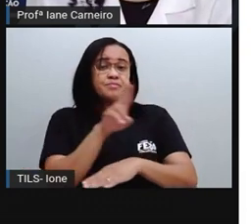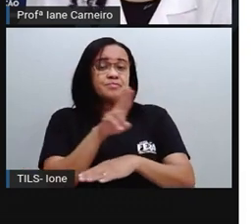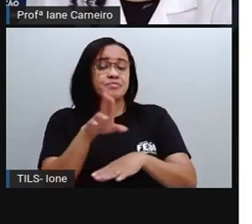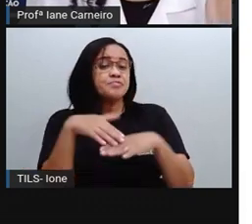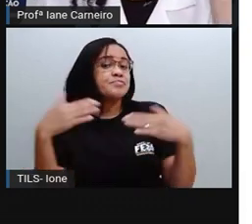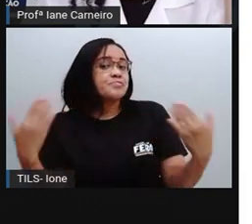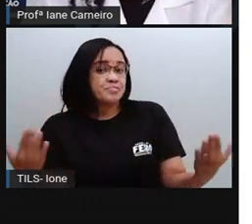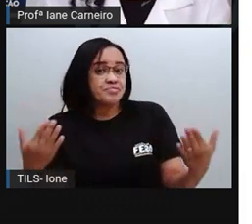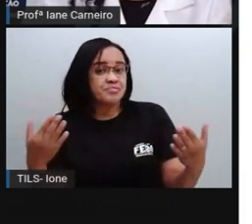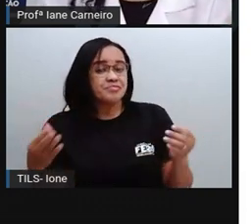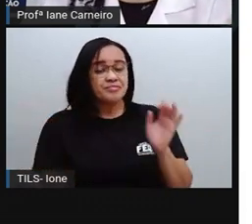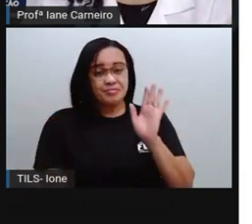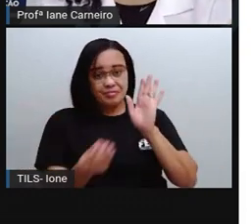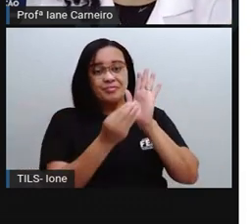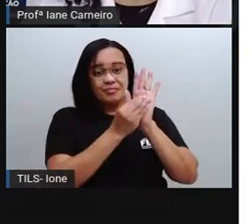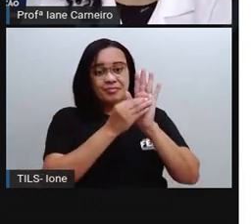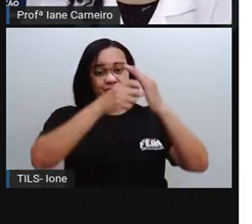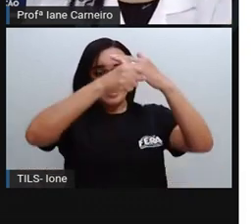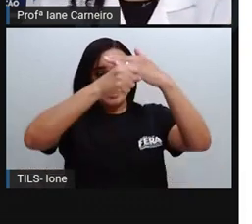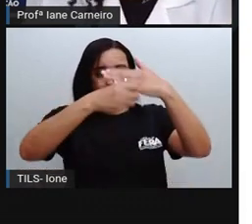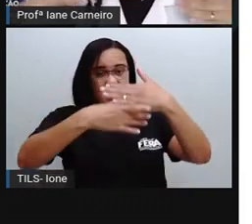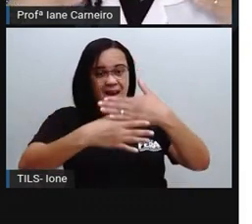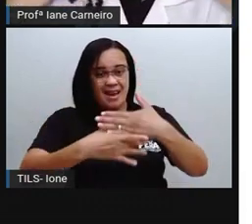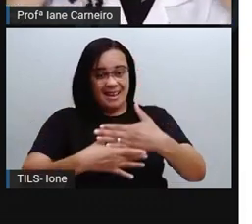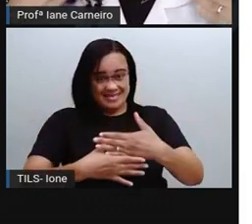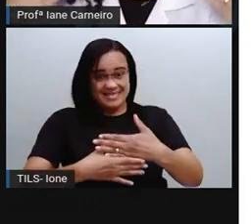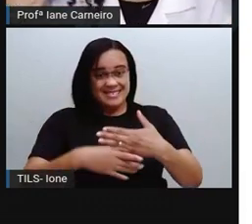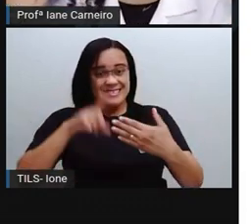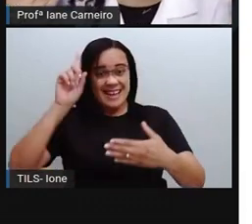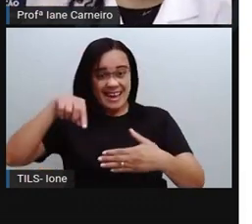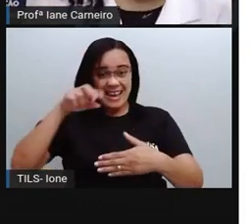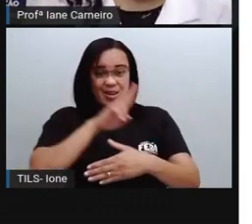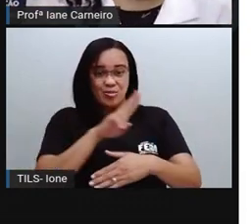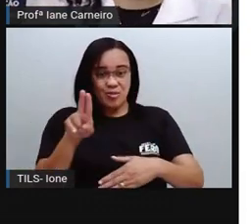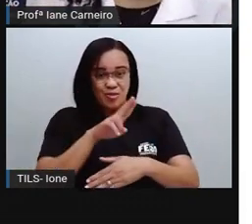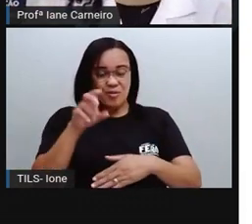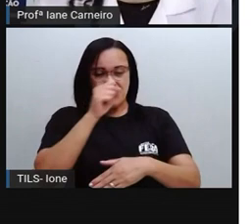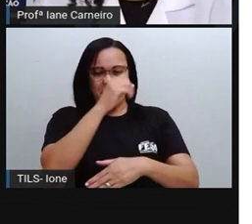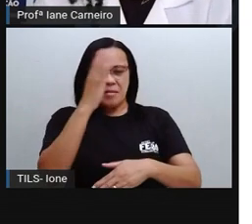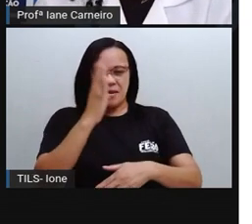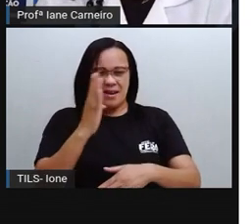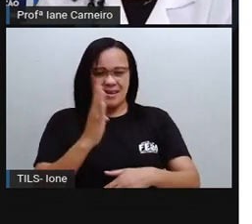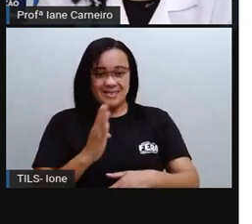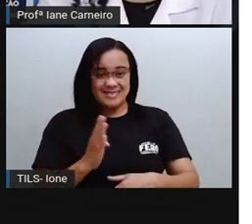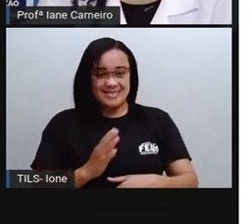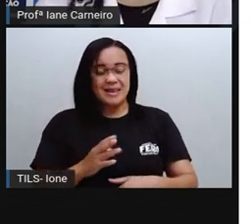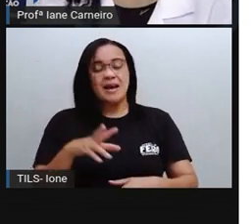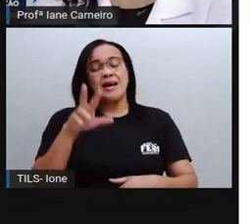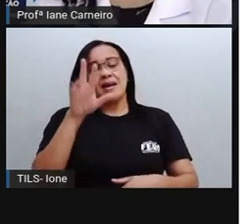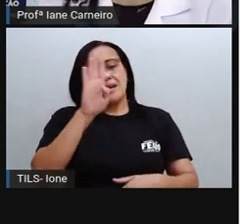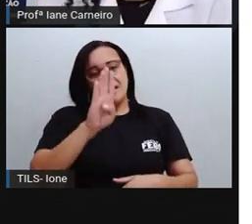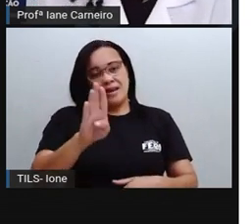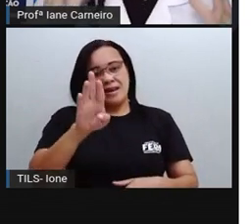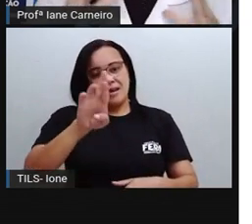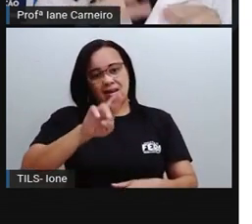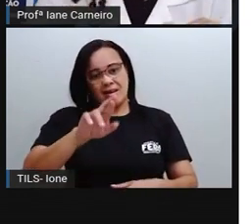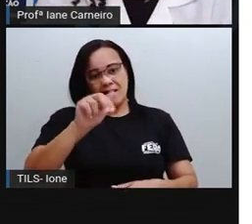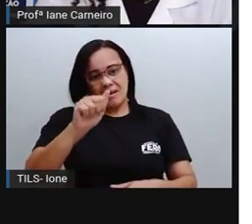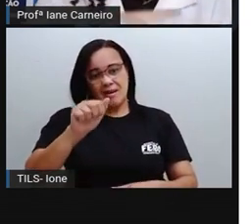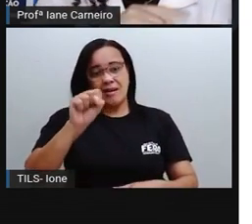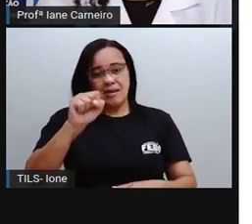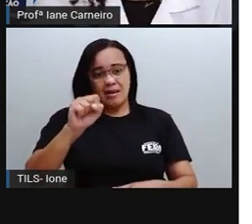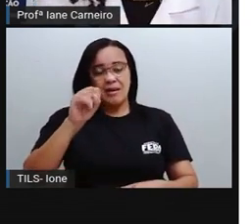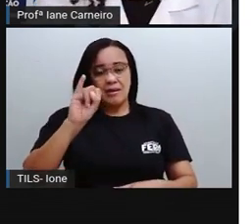Coloca no chat aí qual é nome do nosso país. É o Brasil, né? Então, o Brasil. E esse